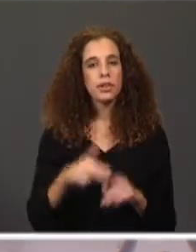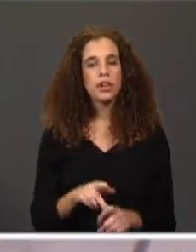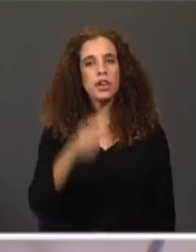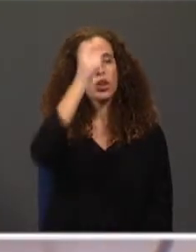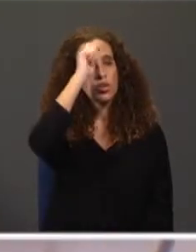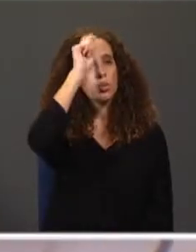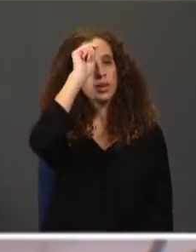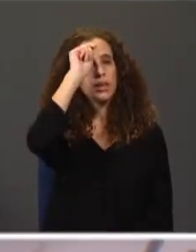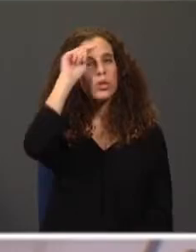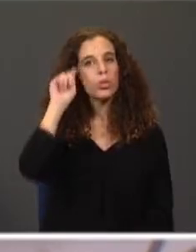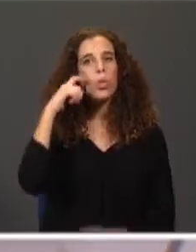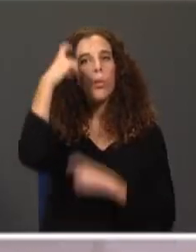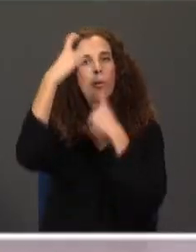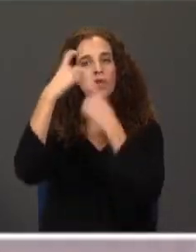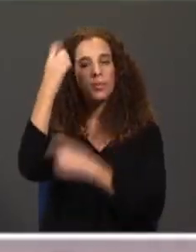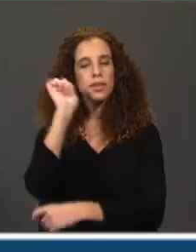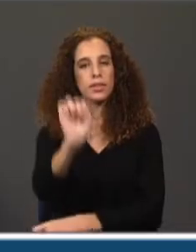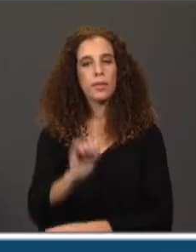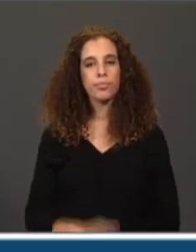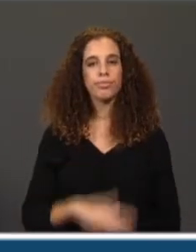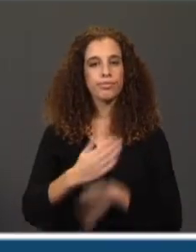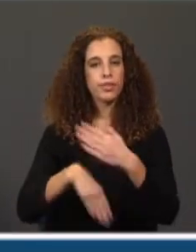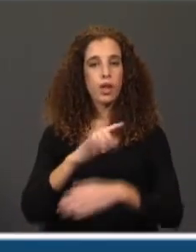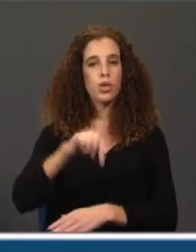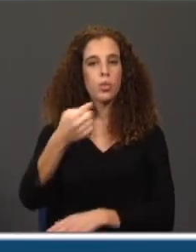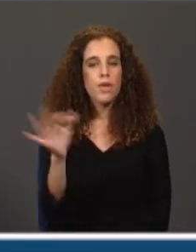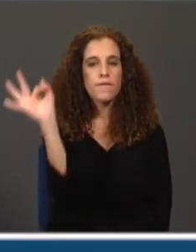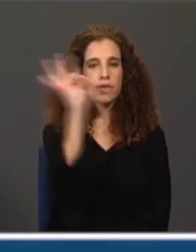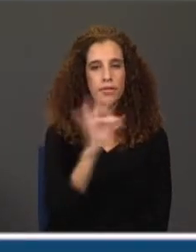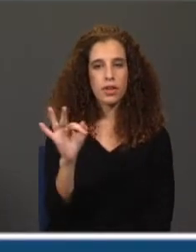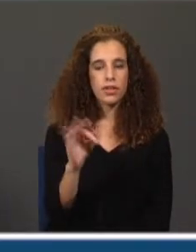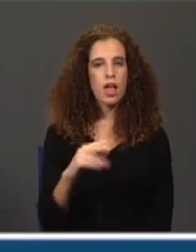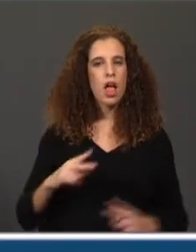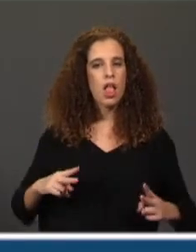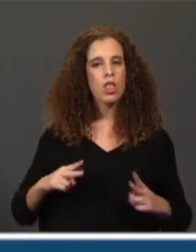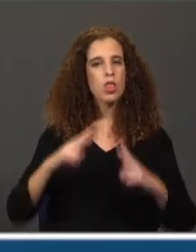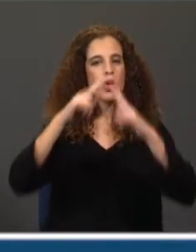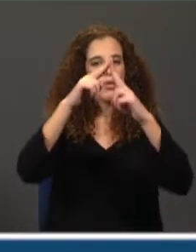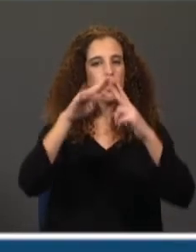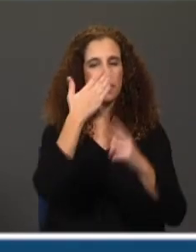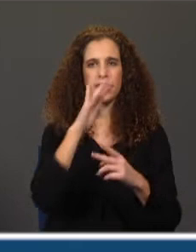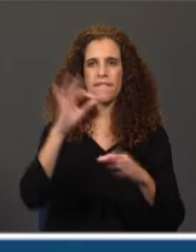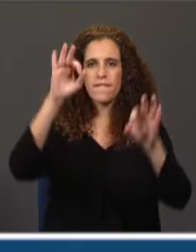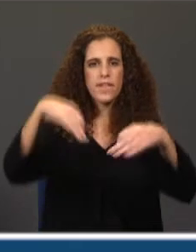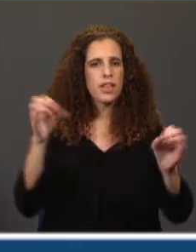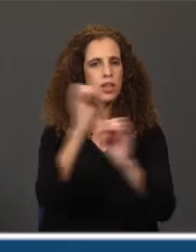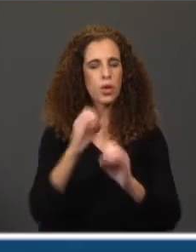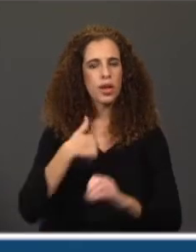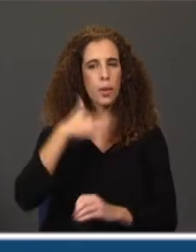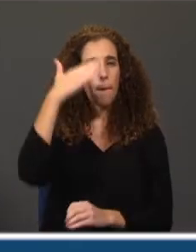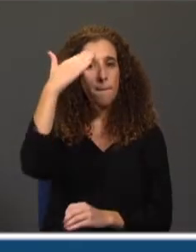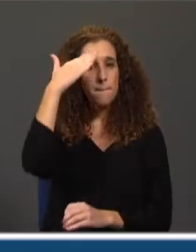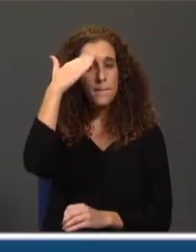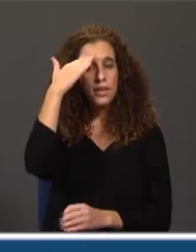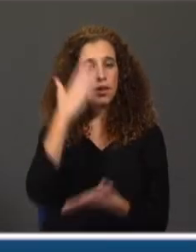seu pensamento. E avançamos. Depois foi a França. A Torre Eiffel pareceu-me uma coisa por acabar, que julgava que só existia dentro